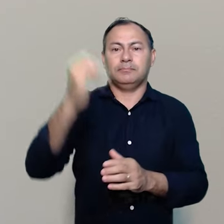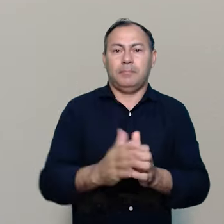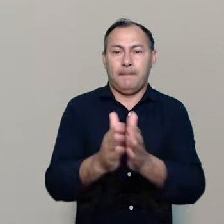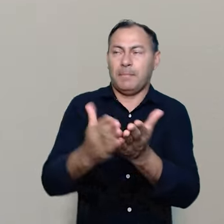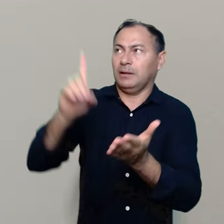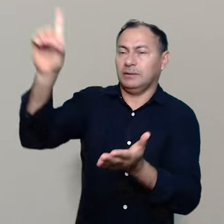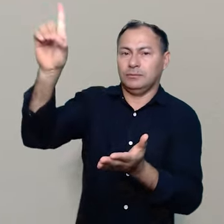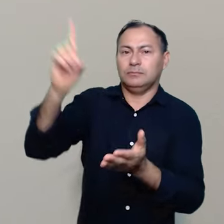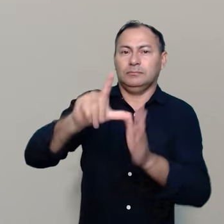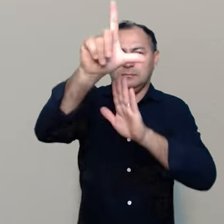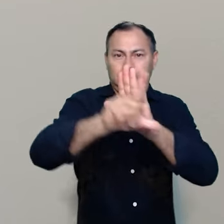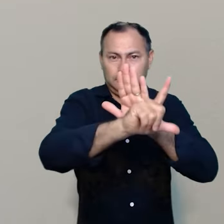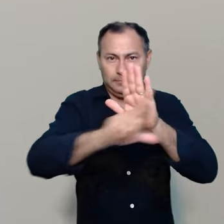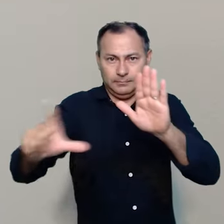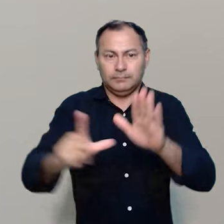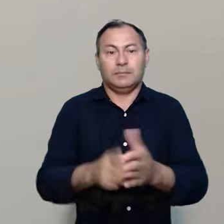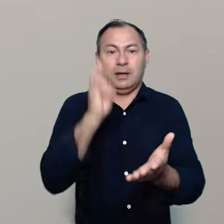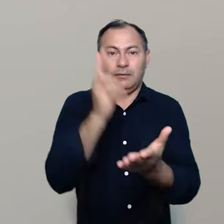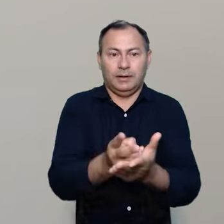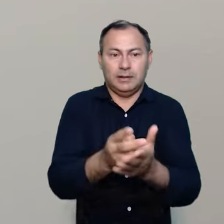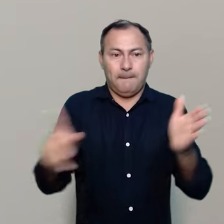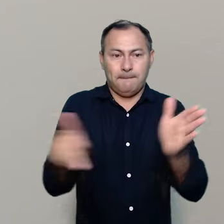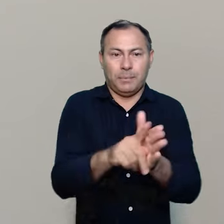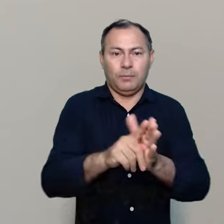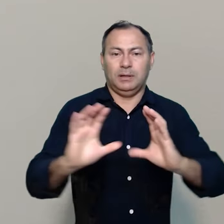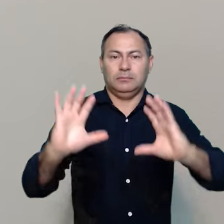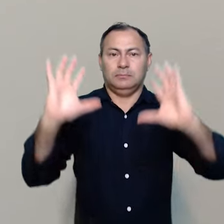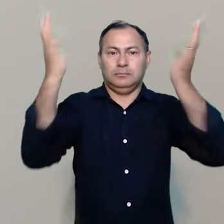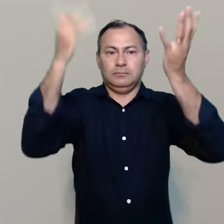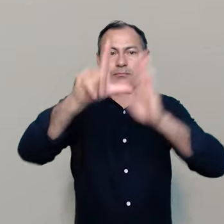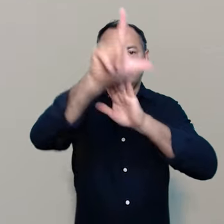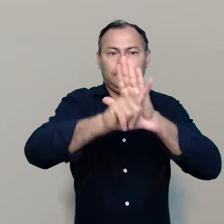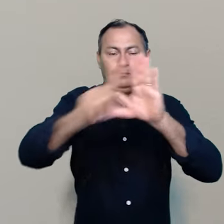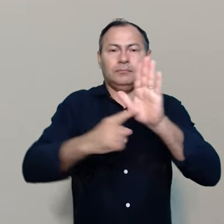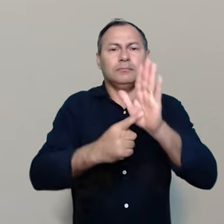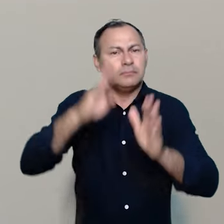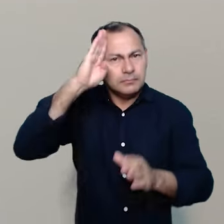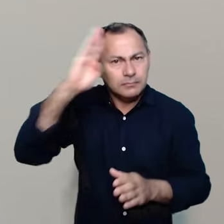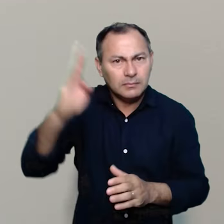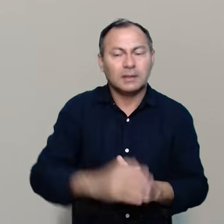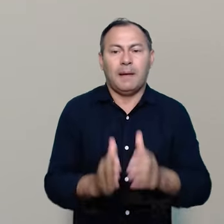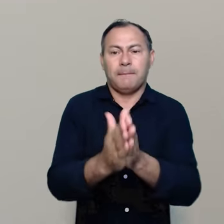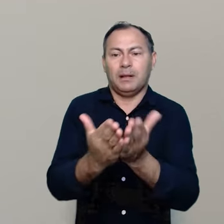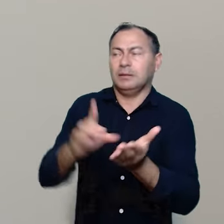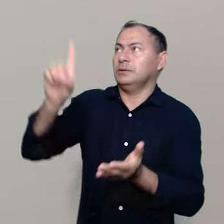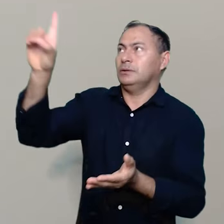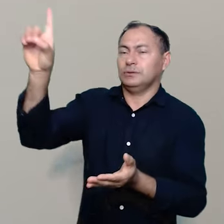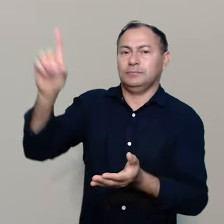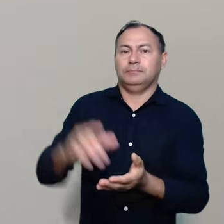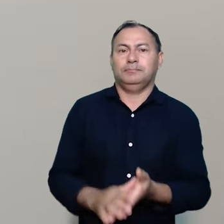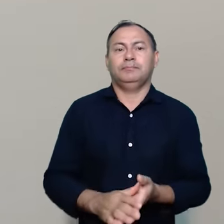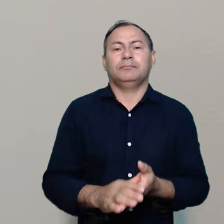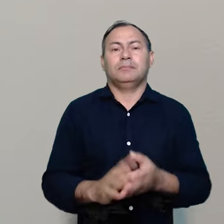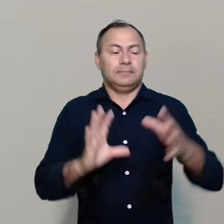da palavra de Deus na liturgia, uma vez que a própria celebração litúrgica repousa principalmente na palavra de Deus.